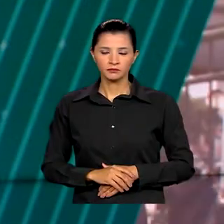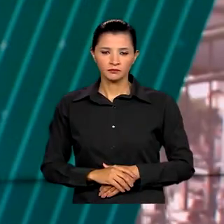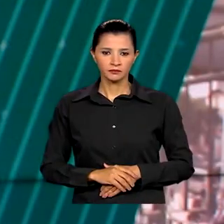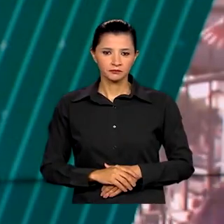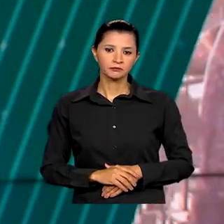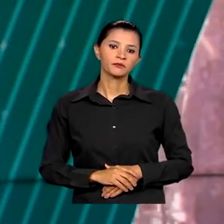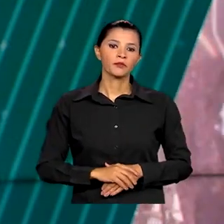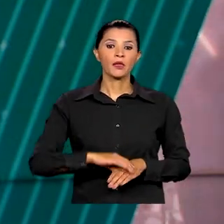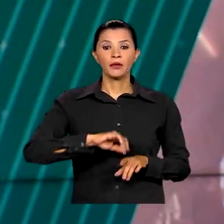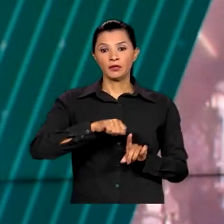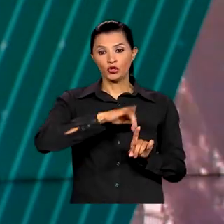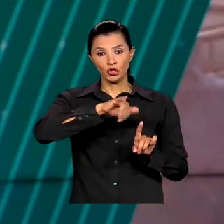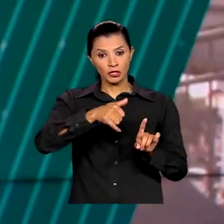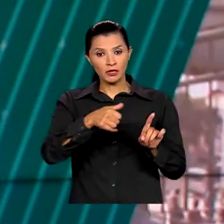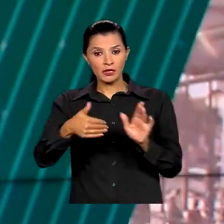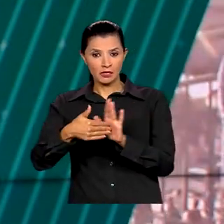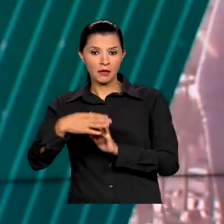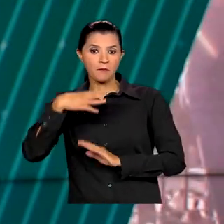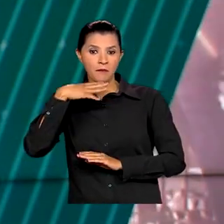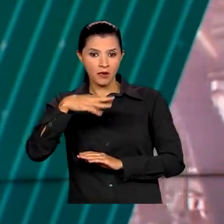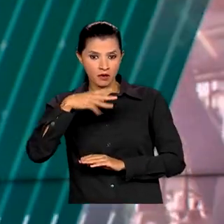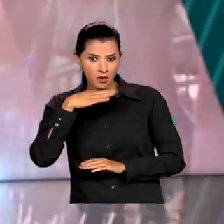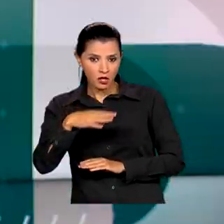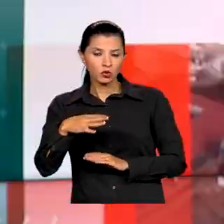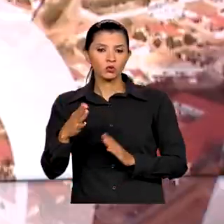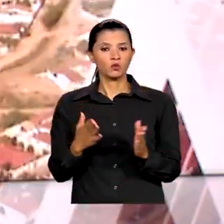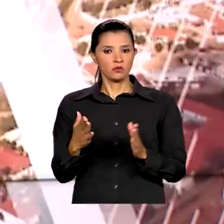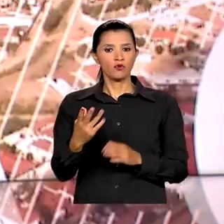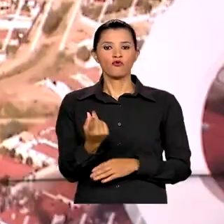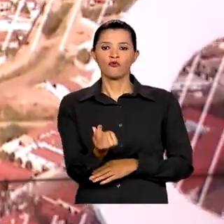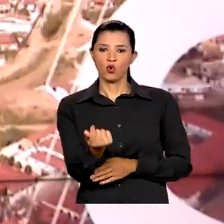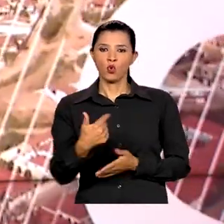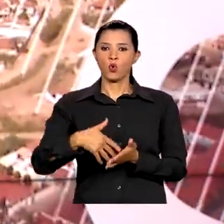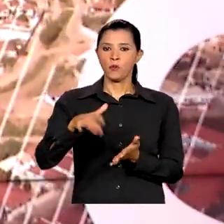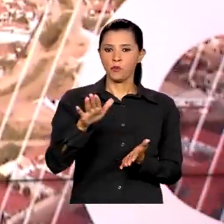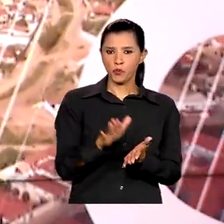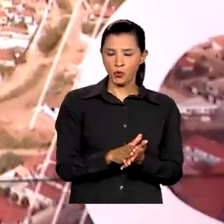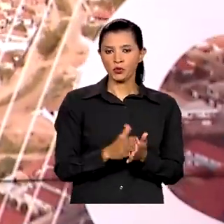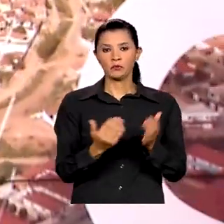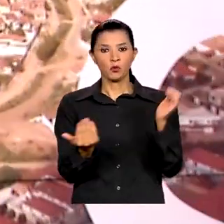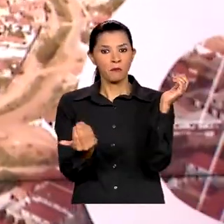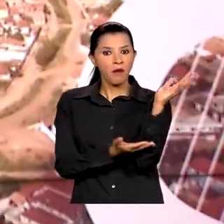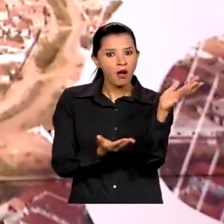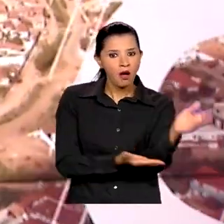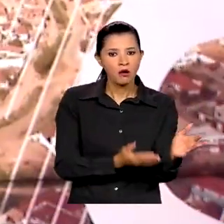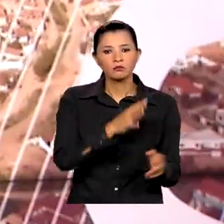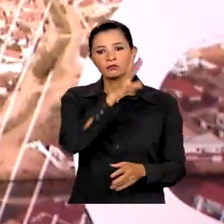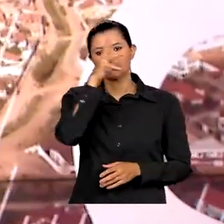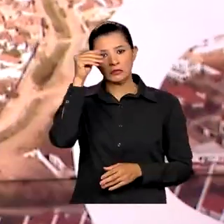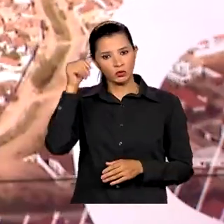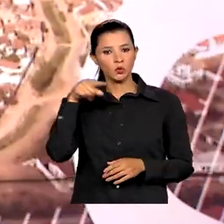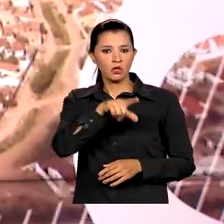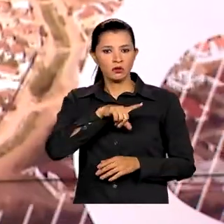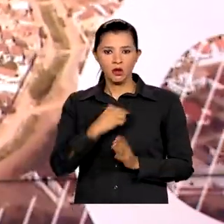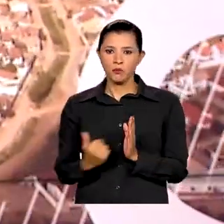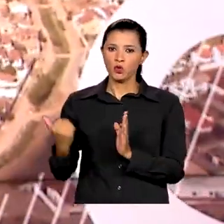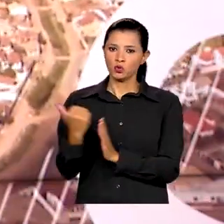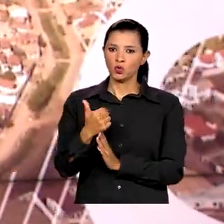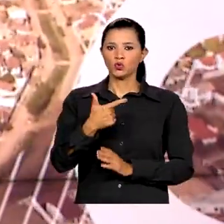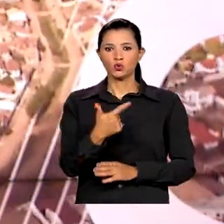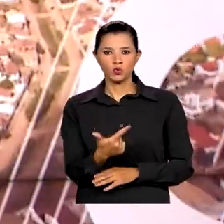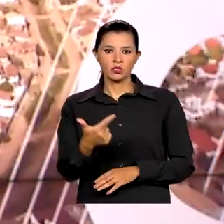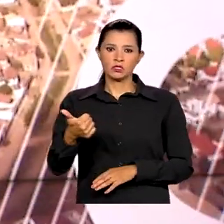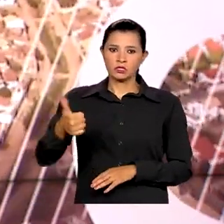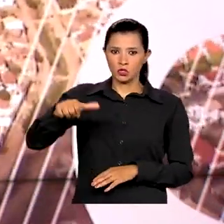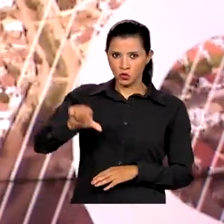De janeiro a março deste ano, os valores das multas por desmatamento na Amazônia aumentaram 219% em